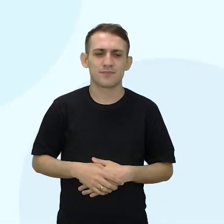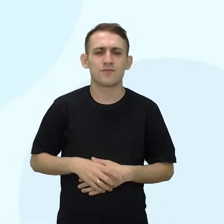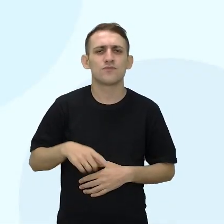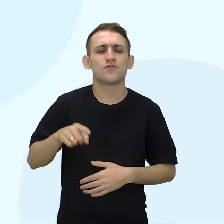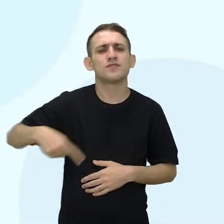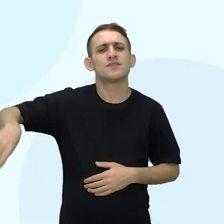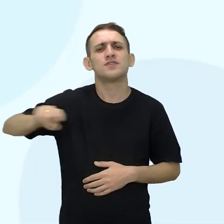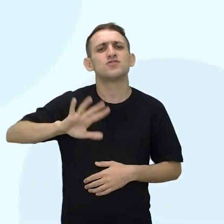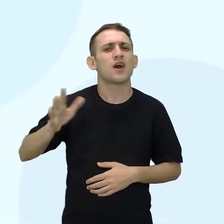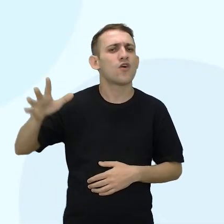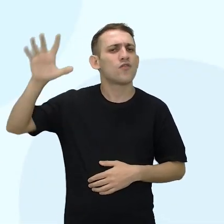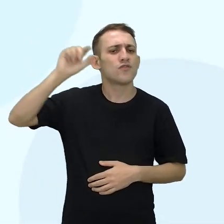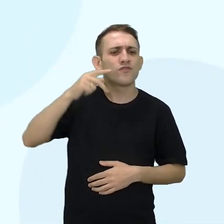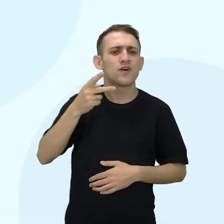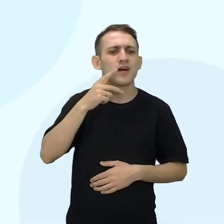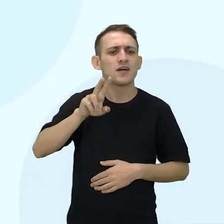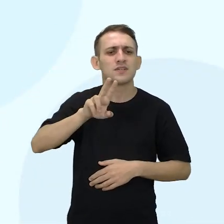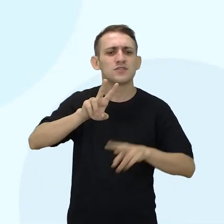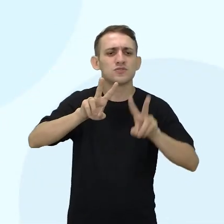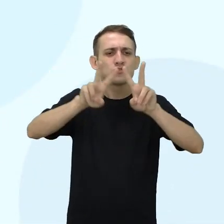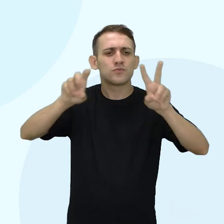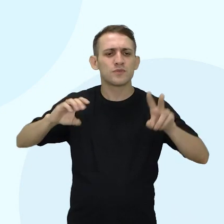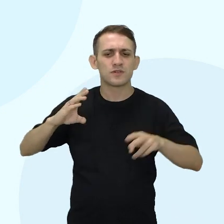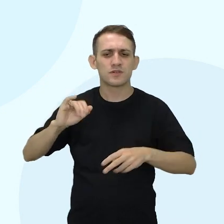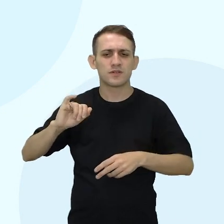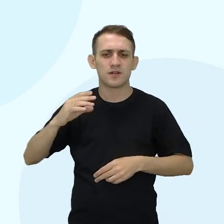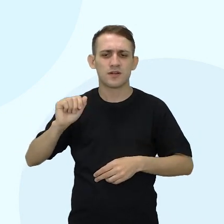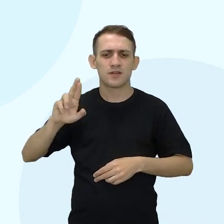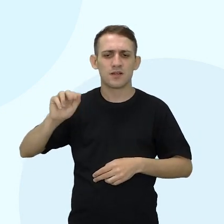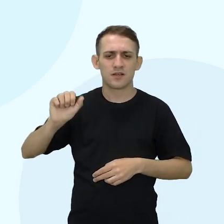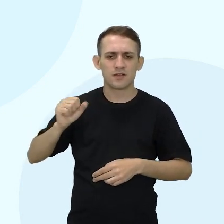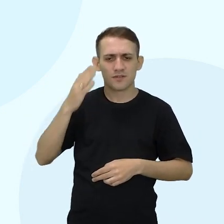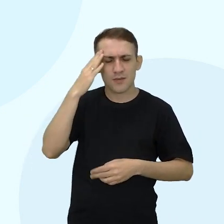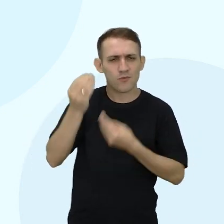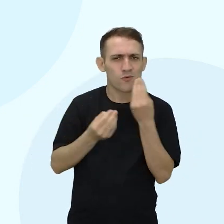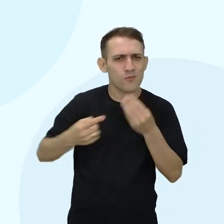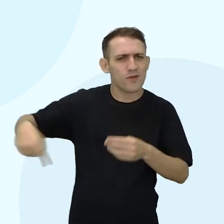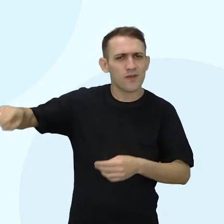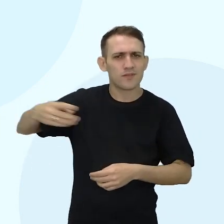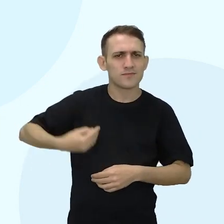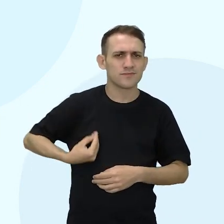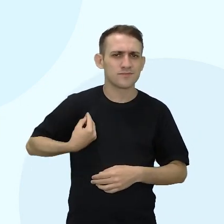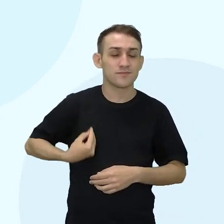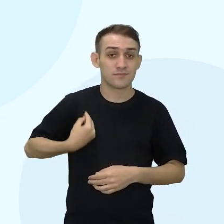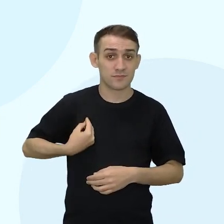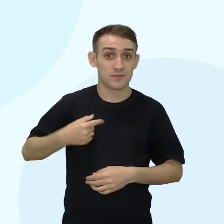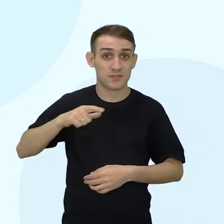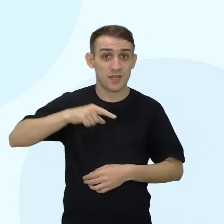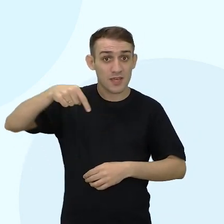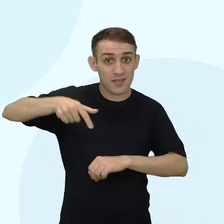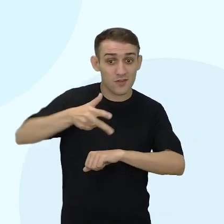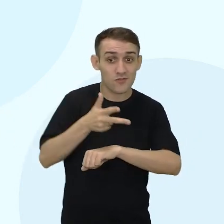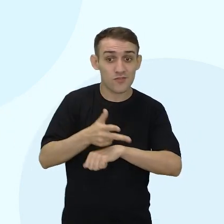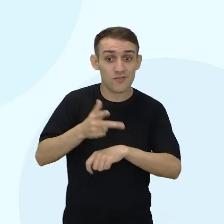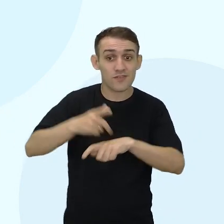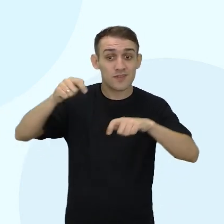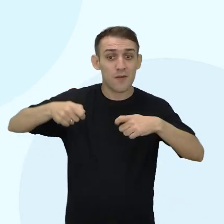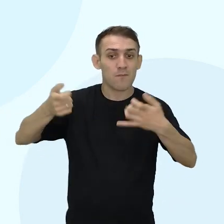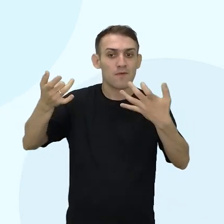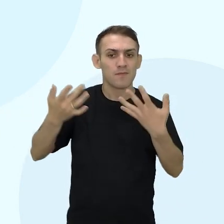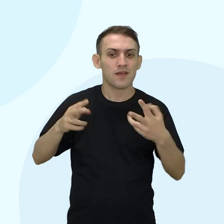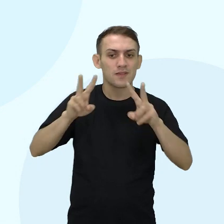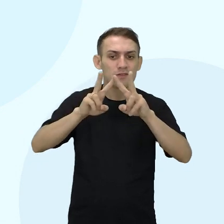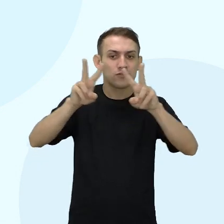Vocês já ouviram falar dos Kaisaras? Sabe como eles vivem? E eu tenho um vídeo aqui que vai falar um